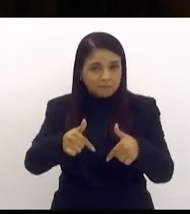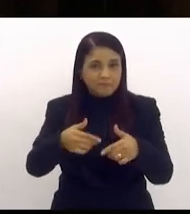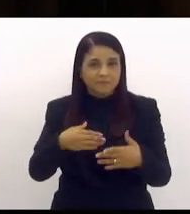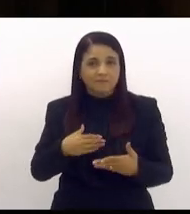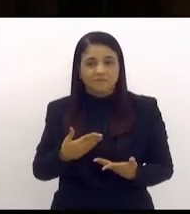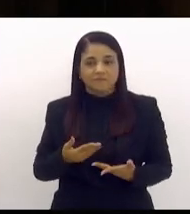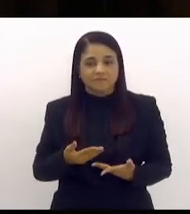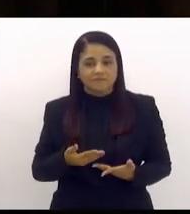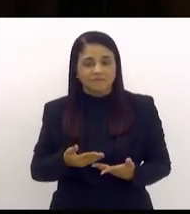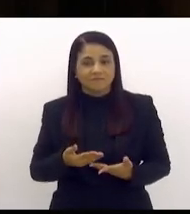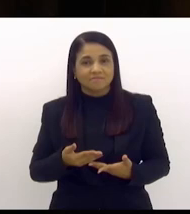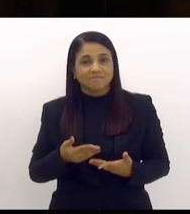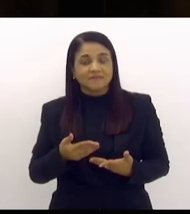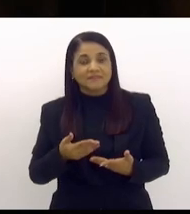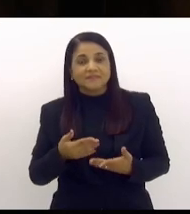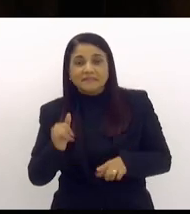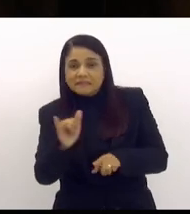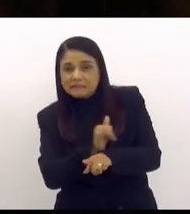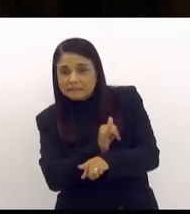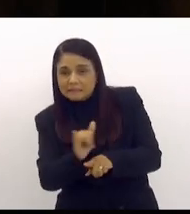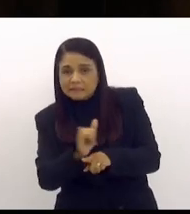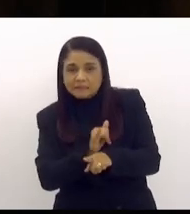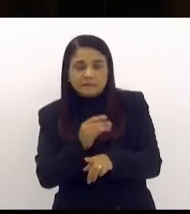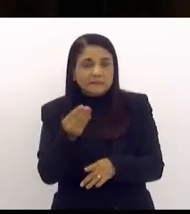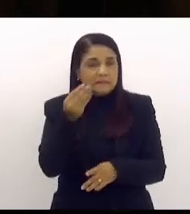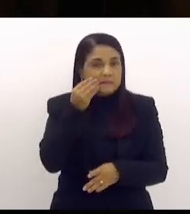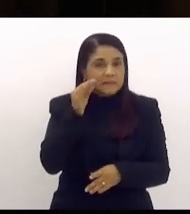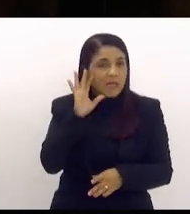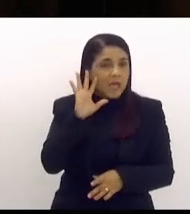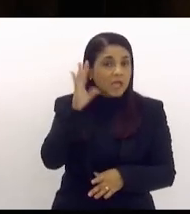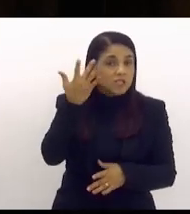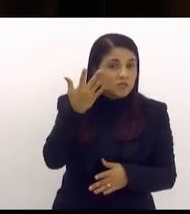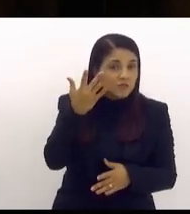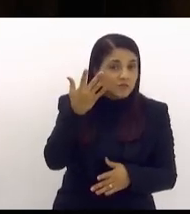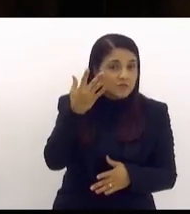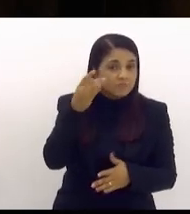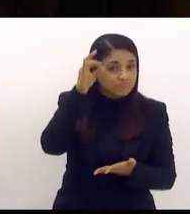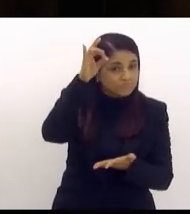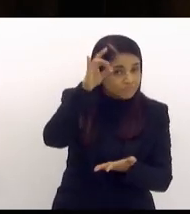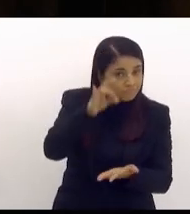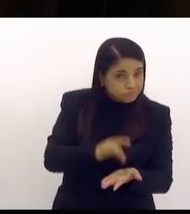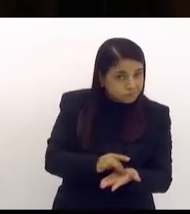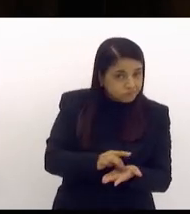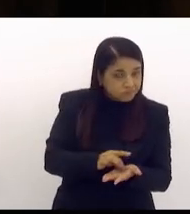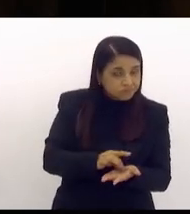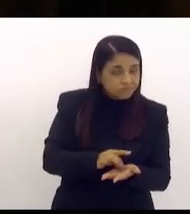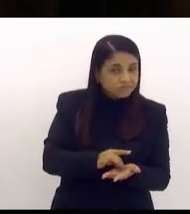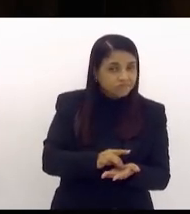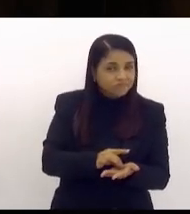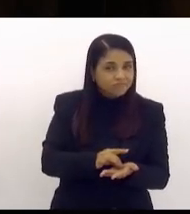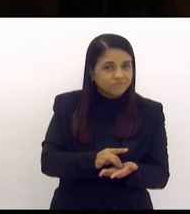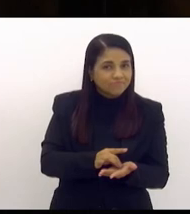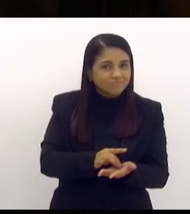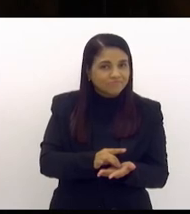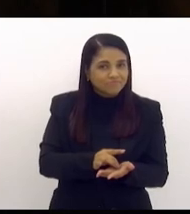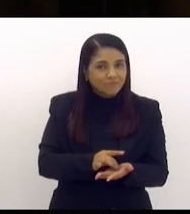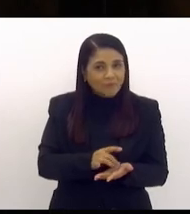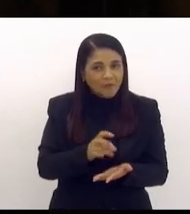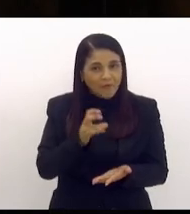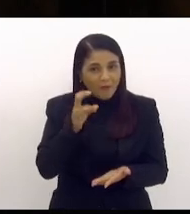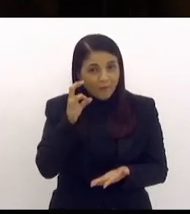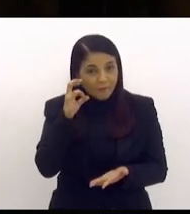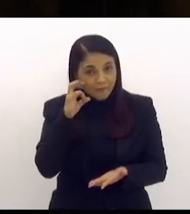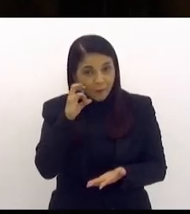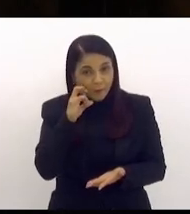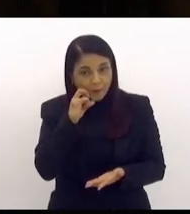de cuidar e resolver definitivamente esse constrangimento que nós